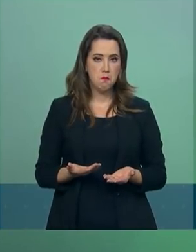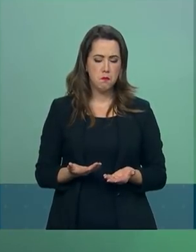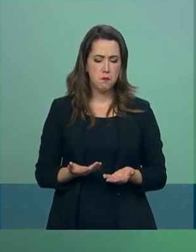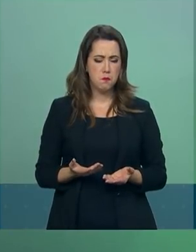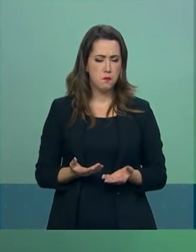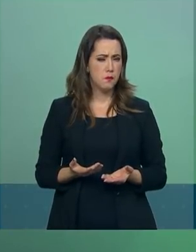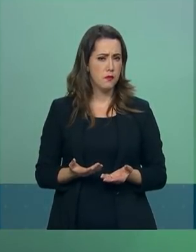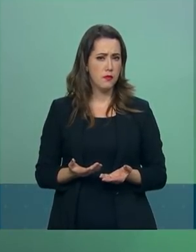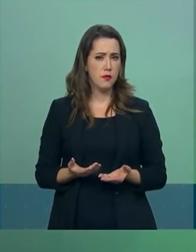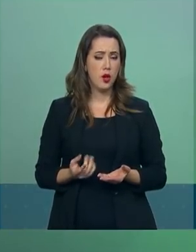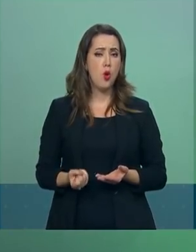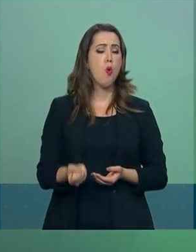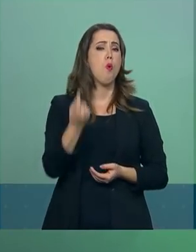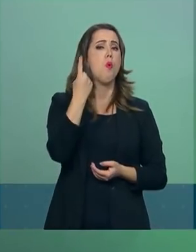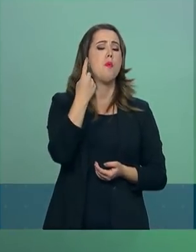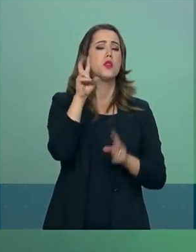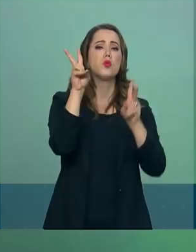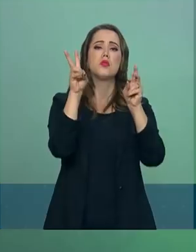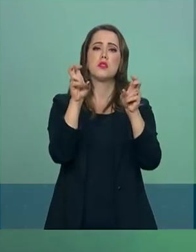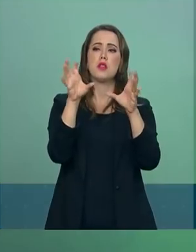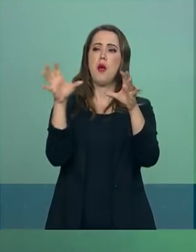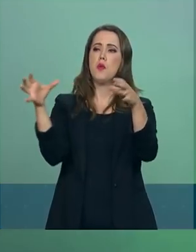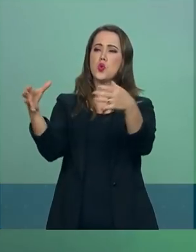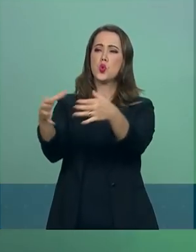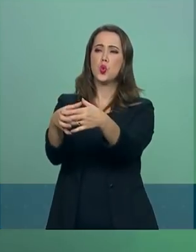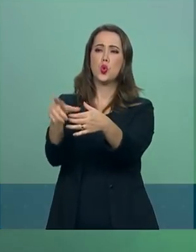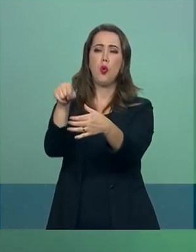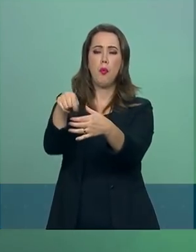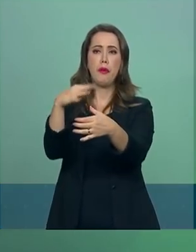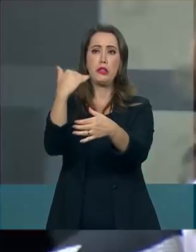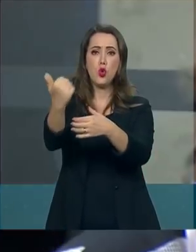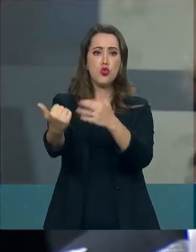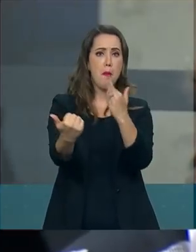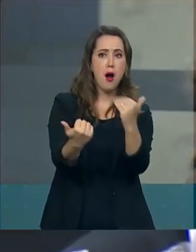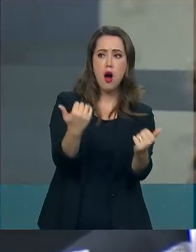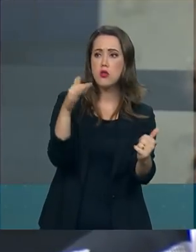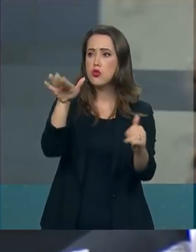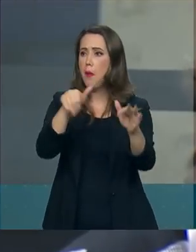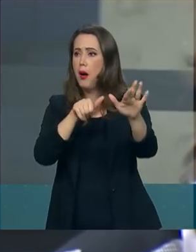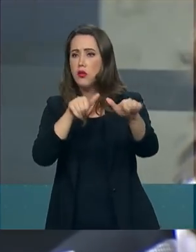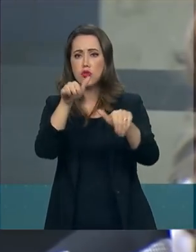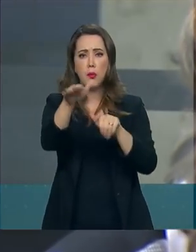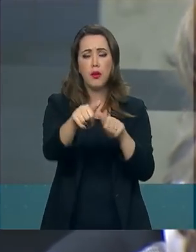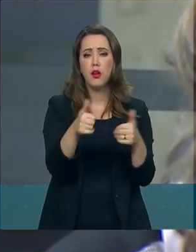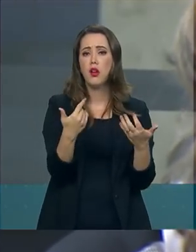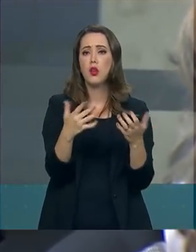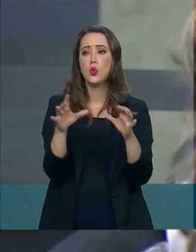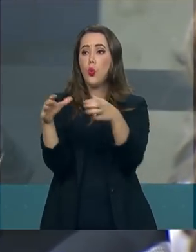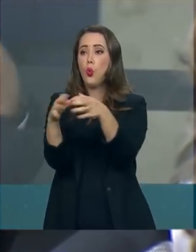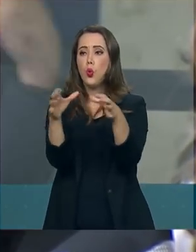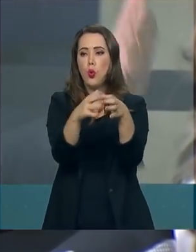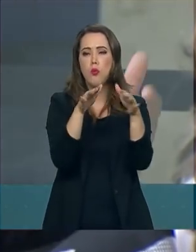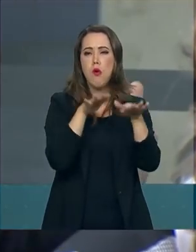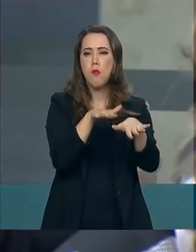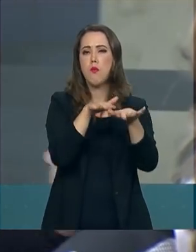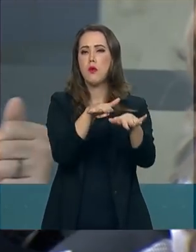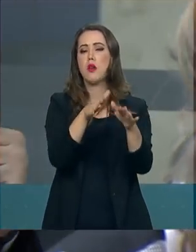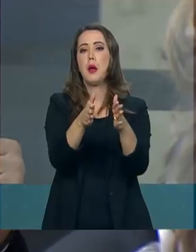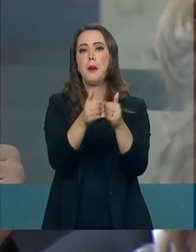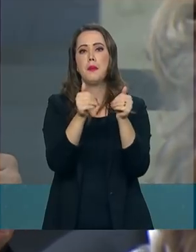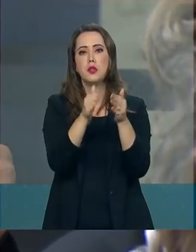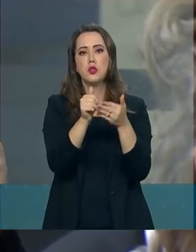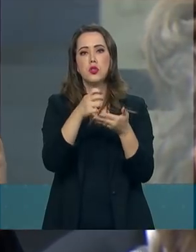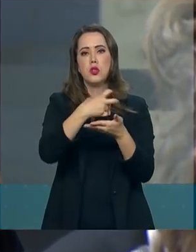Aliás, uma das pautas de setores que estão convocando as manifestações seria reivindicar